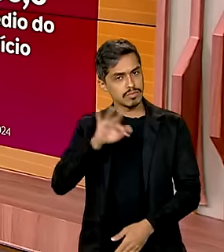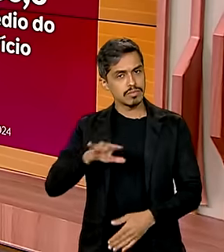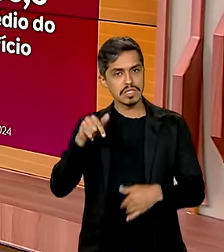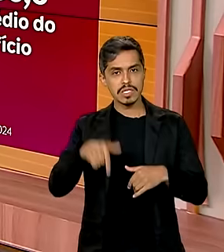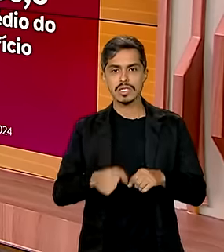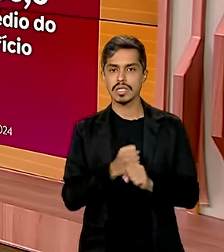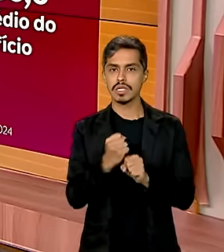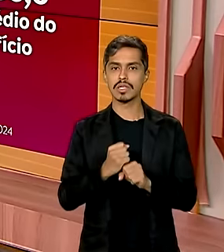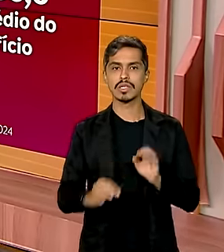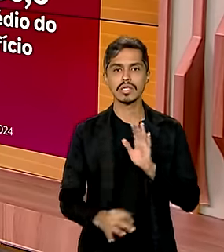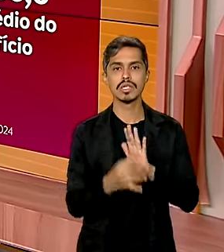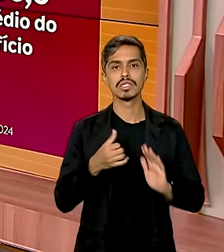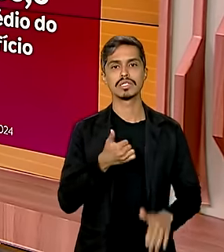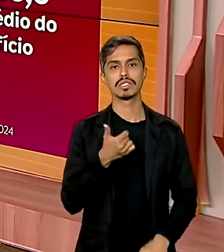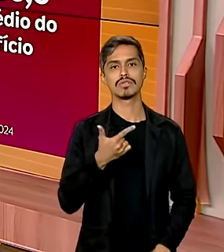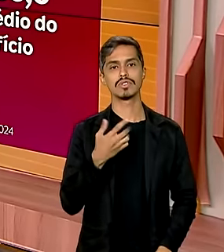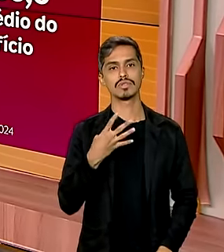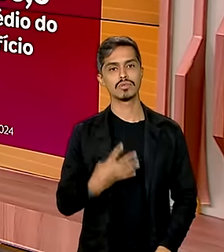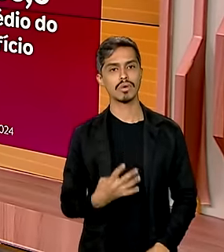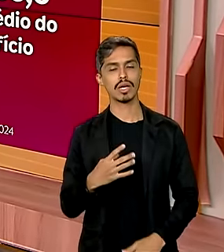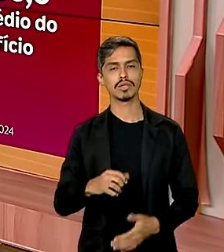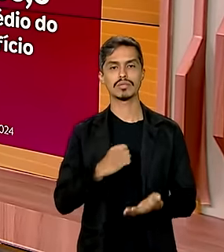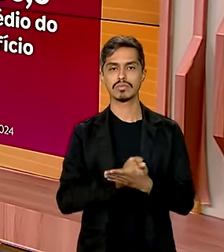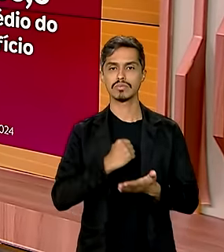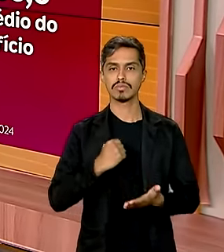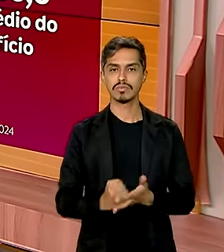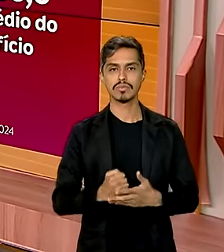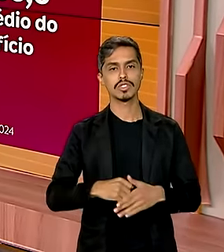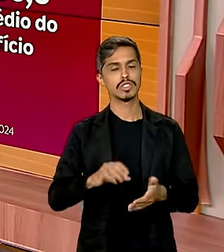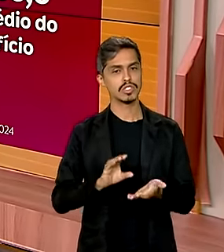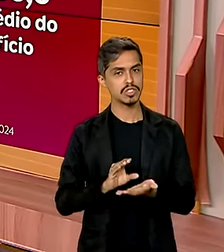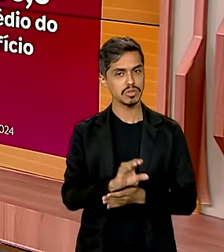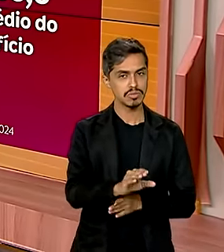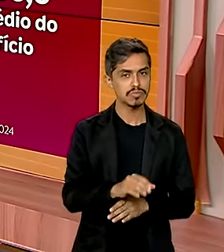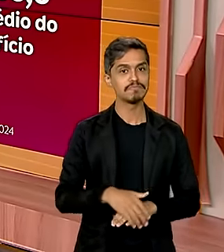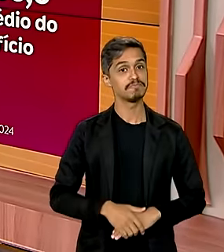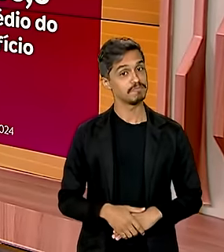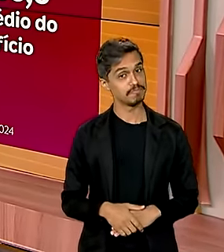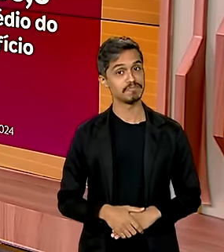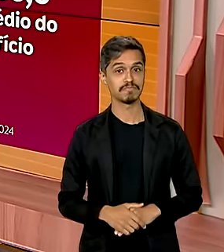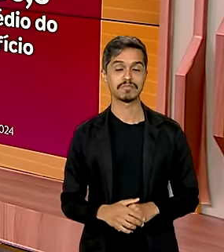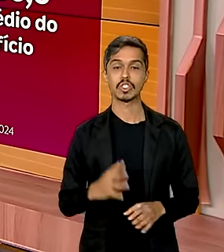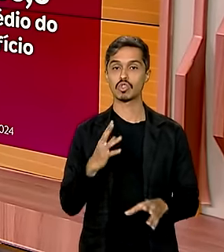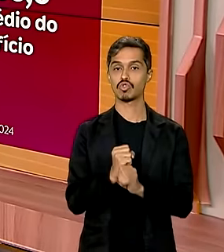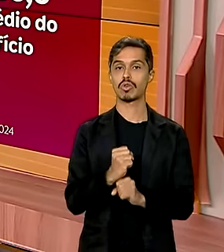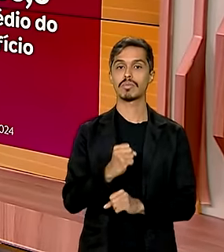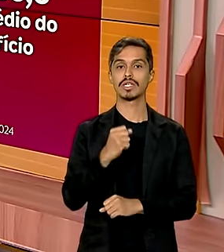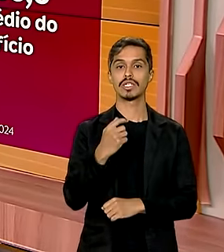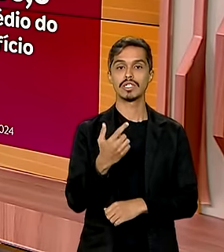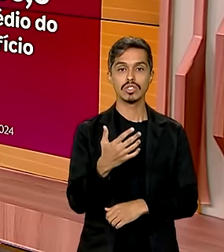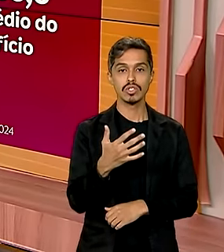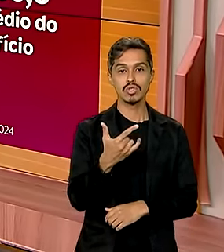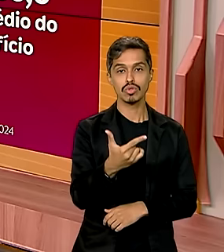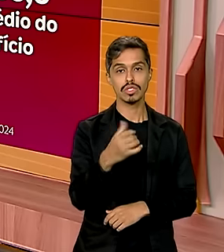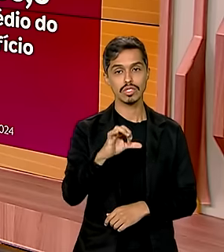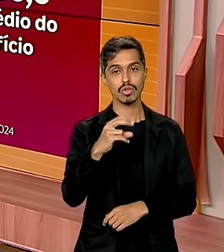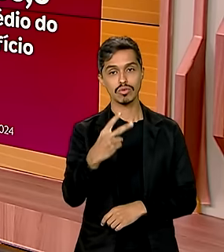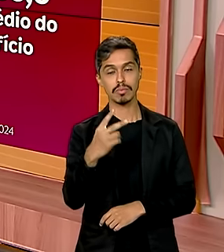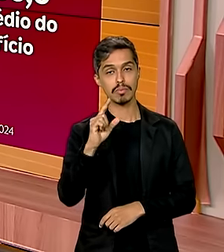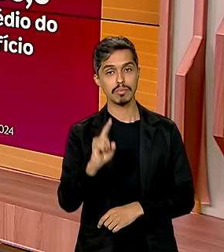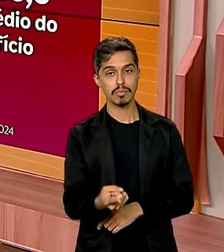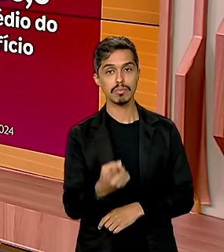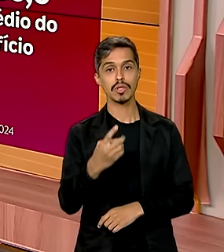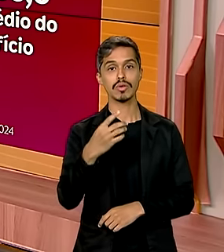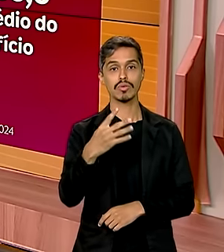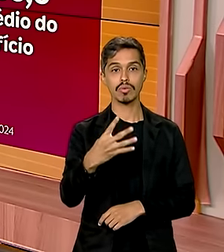já foram assinados 124 contratos de empréstimo, que somam aí mais de 292